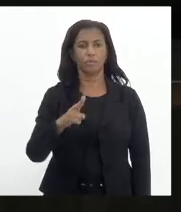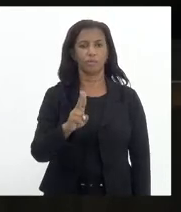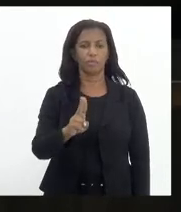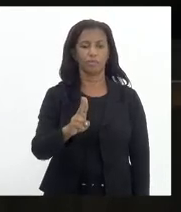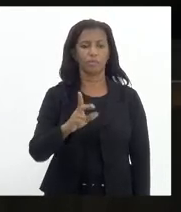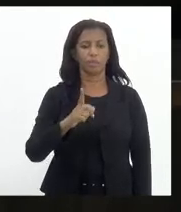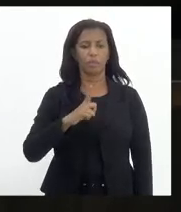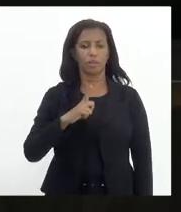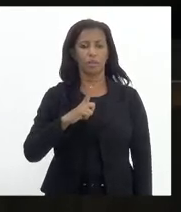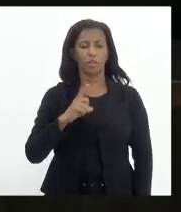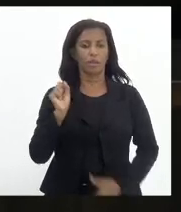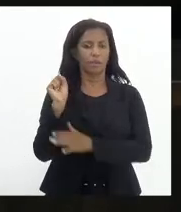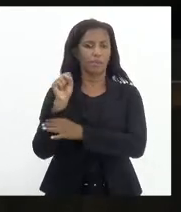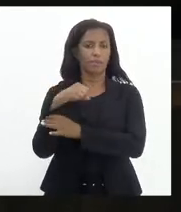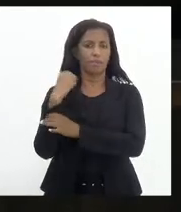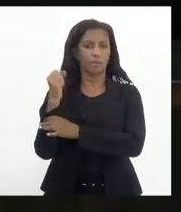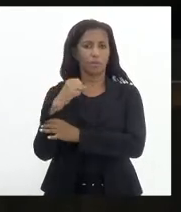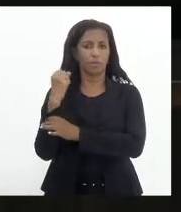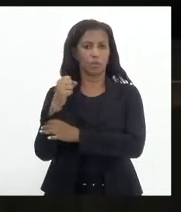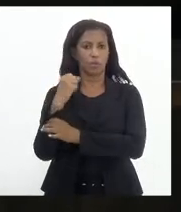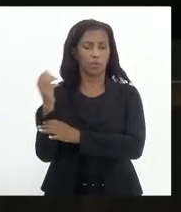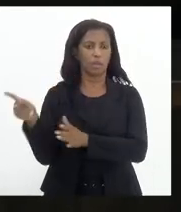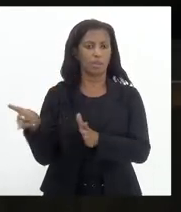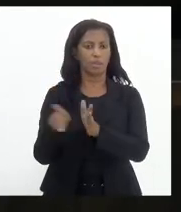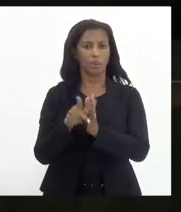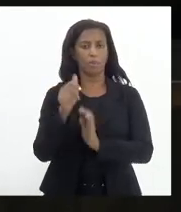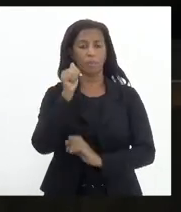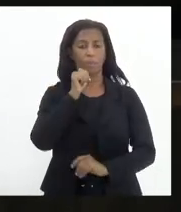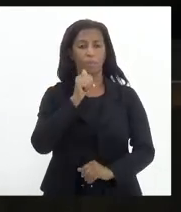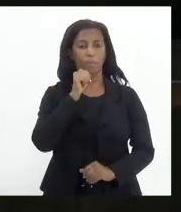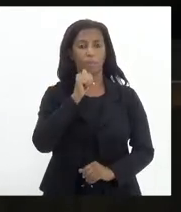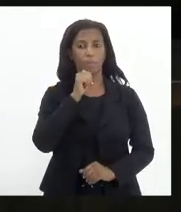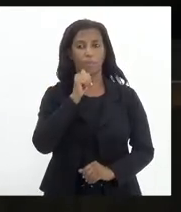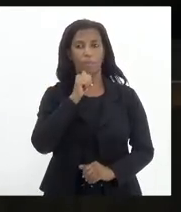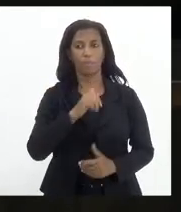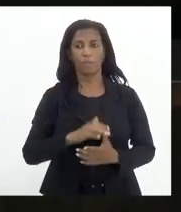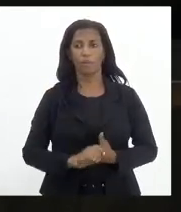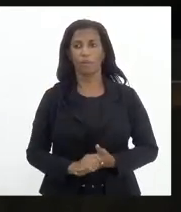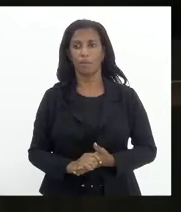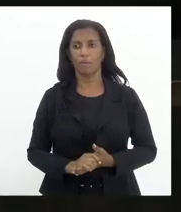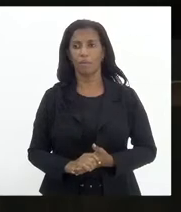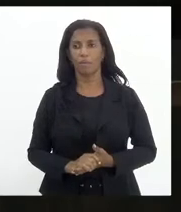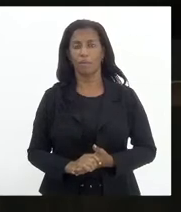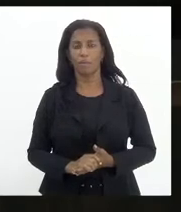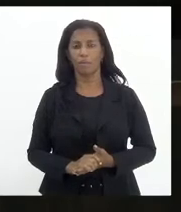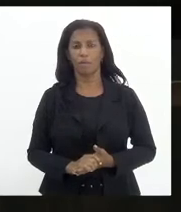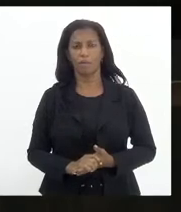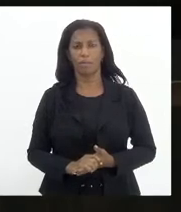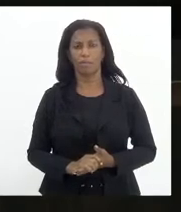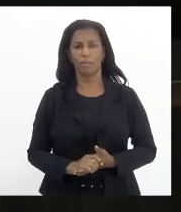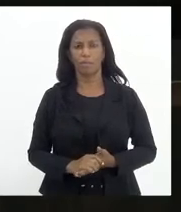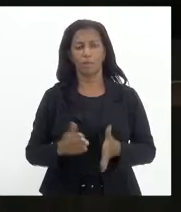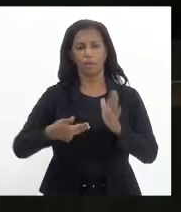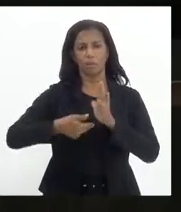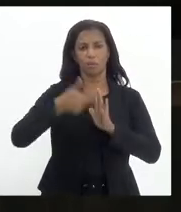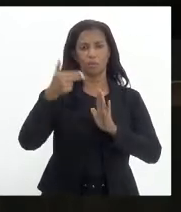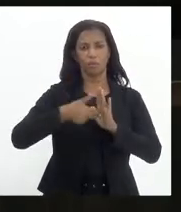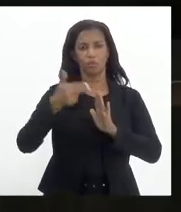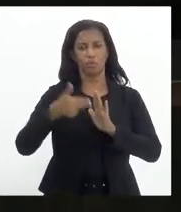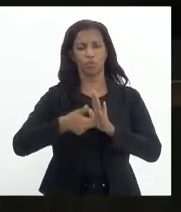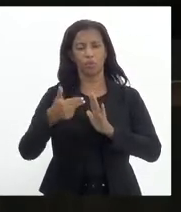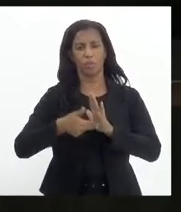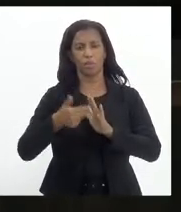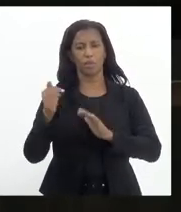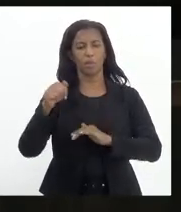que dispõe sobre a fisioterapia de reabilitação para mulheres mais tectomizadas no âmbito do Estado do Rio de